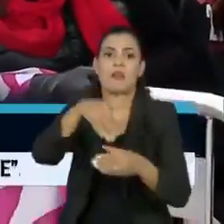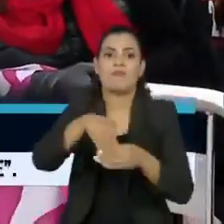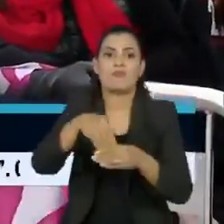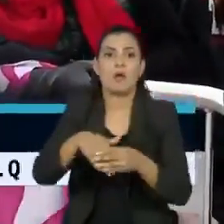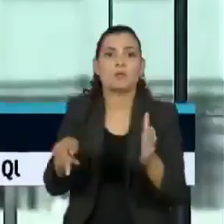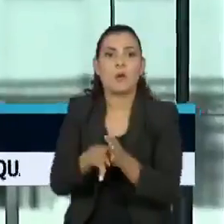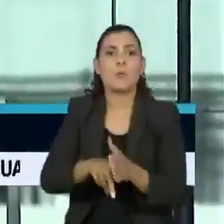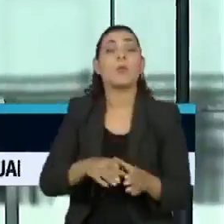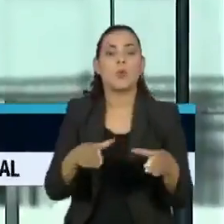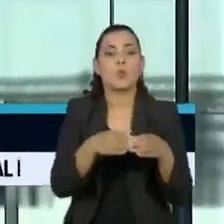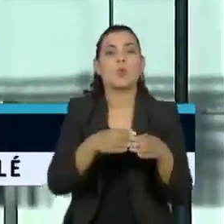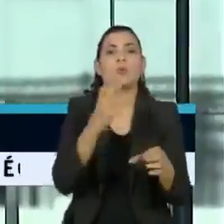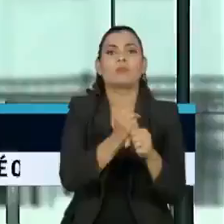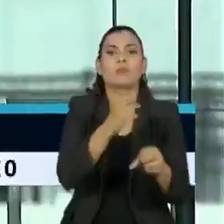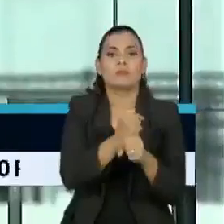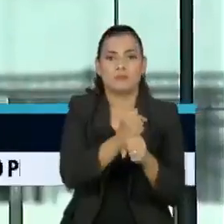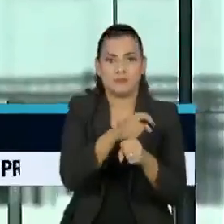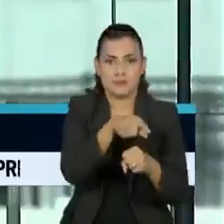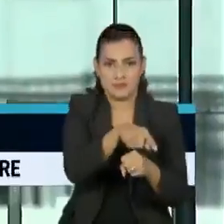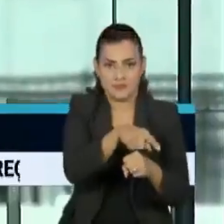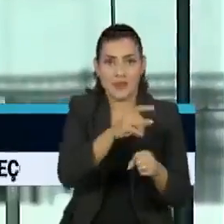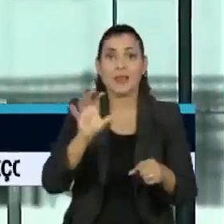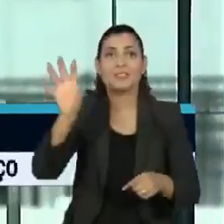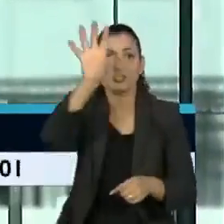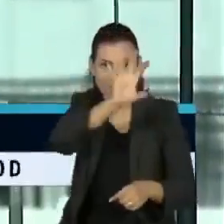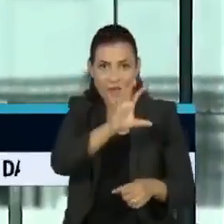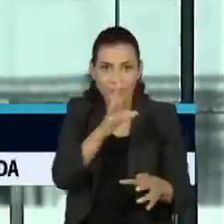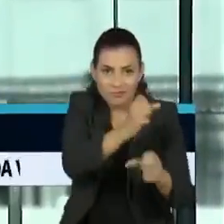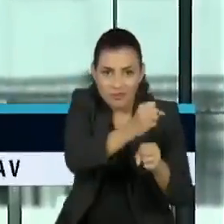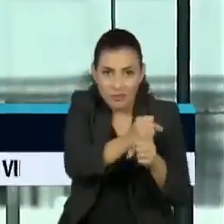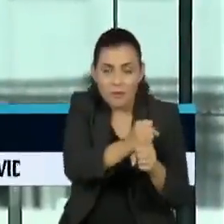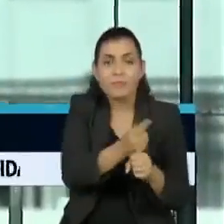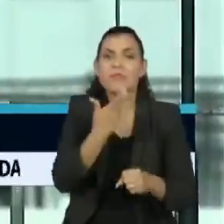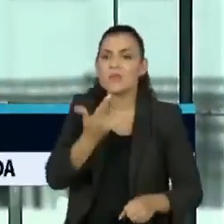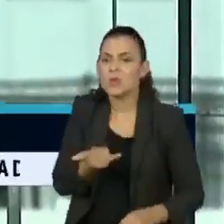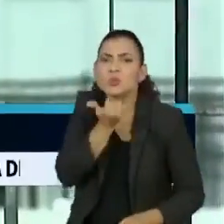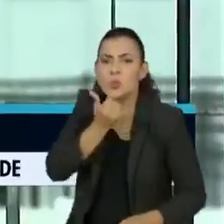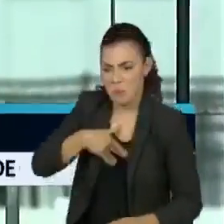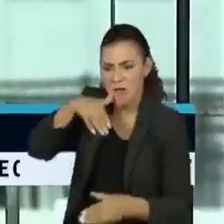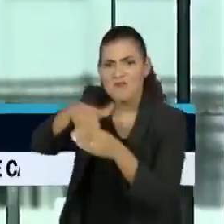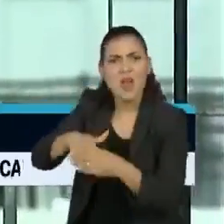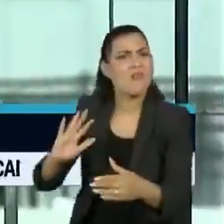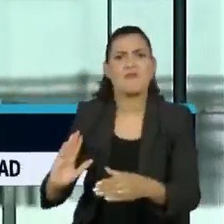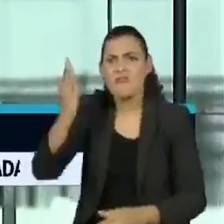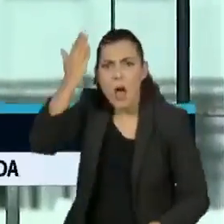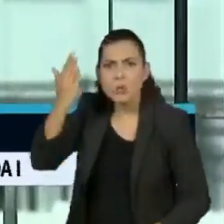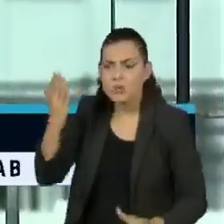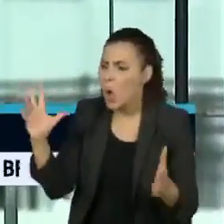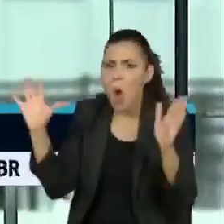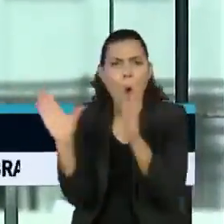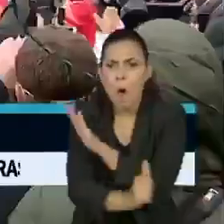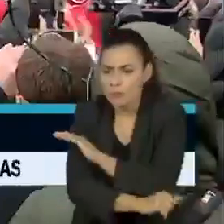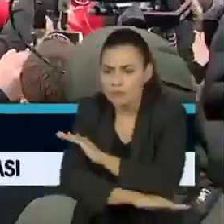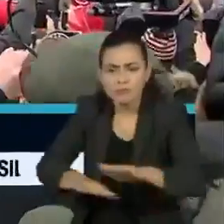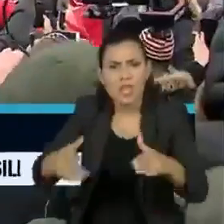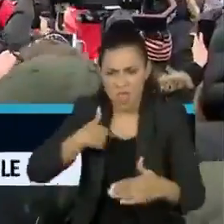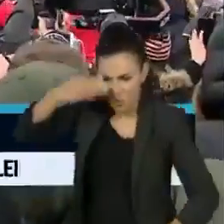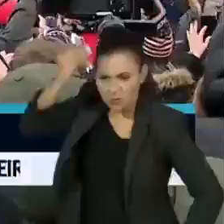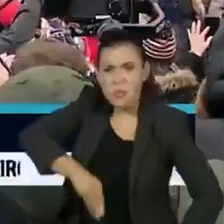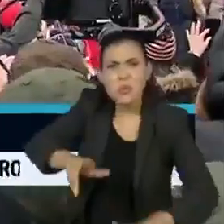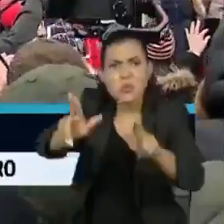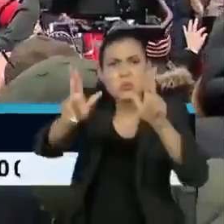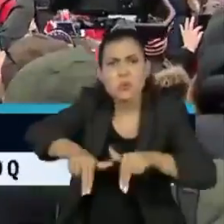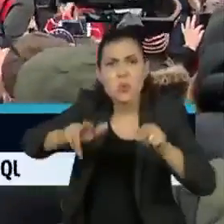votos dos delegados. Sem apresentar provas, disse que a eleição foi roubada e que não iria desistir. E insuflou a